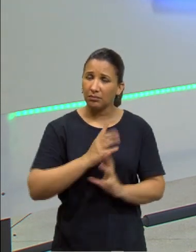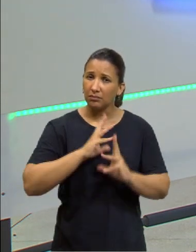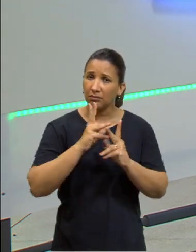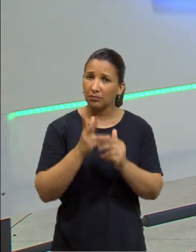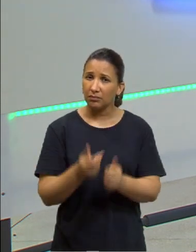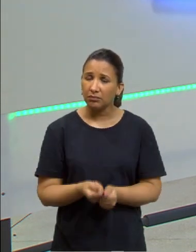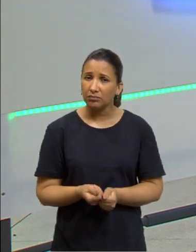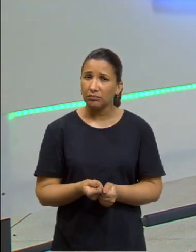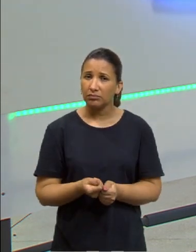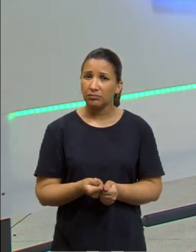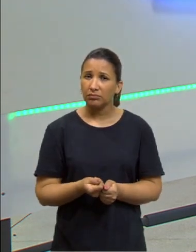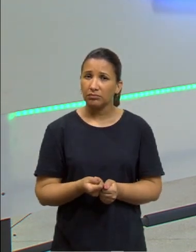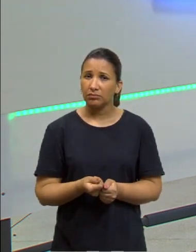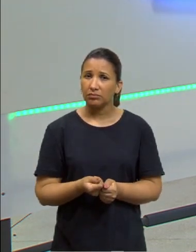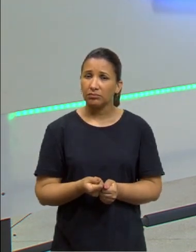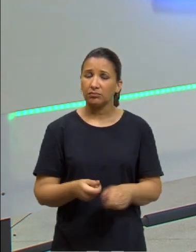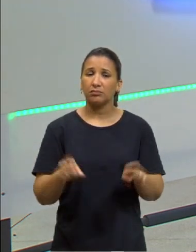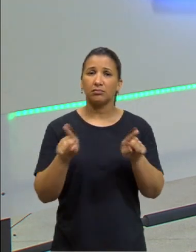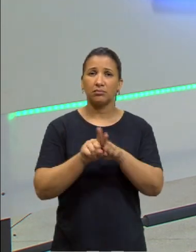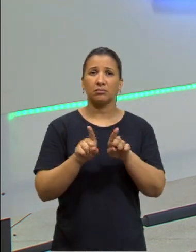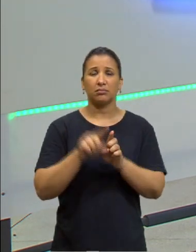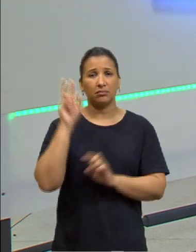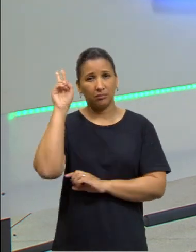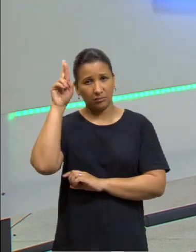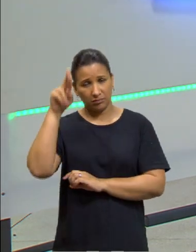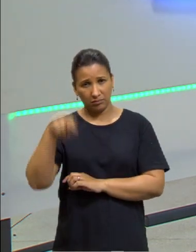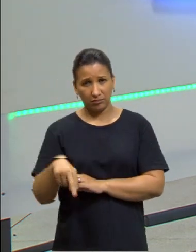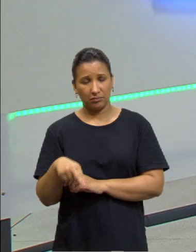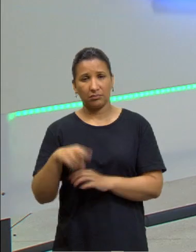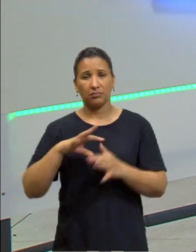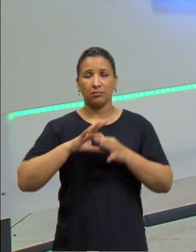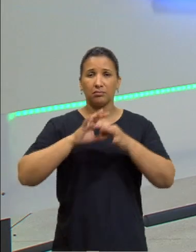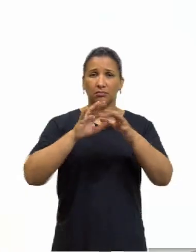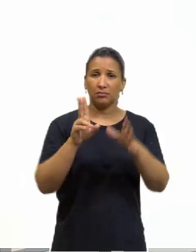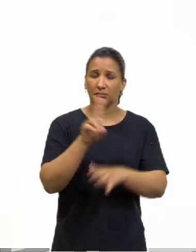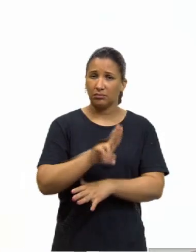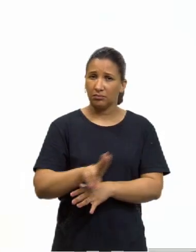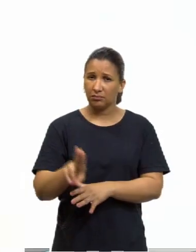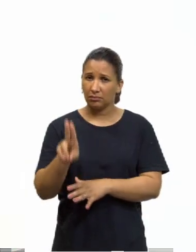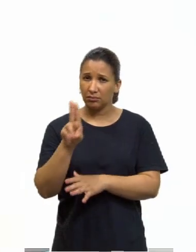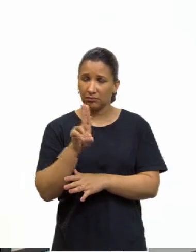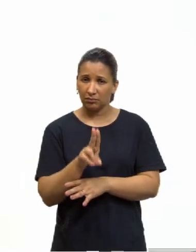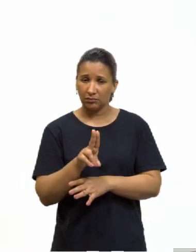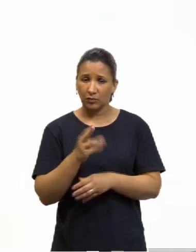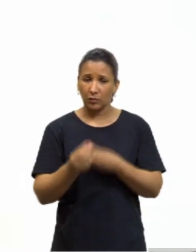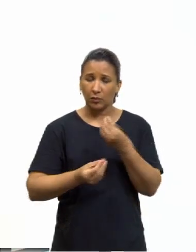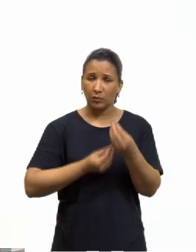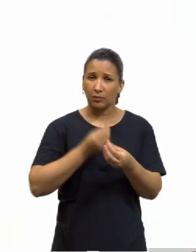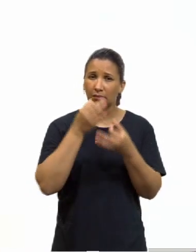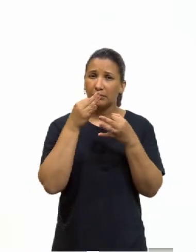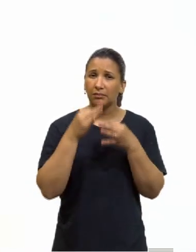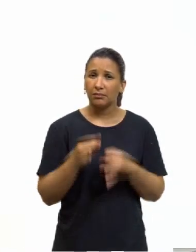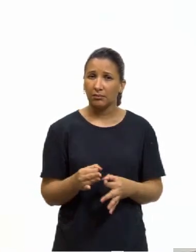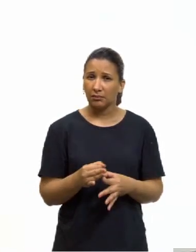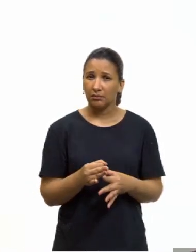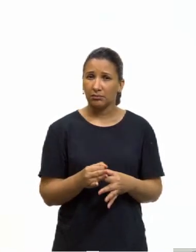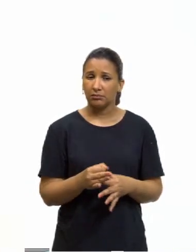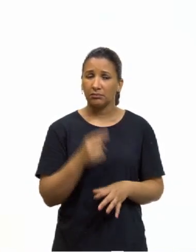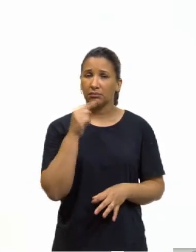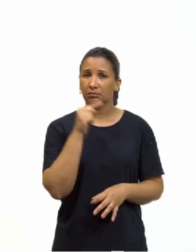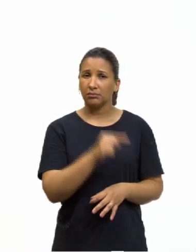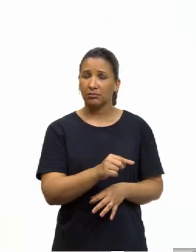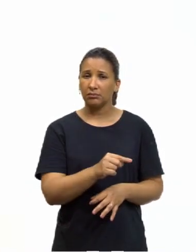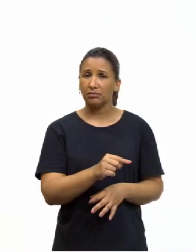Então, aquilo que a razão no uso de sua liberdade determinou como correto. Então, esse é o